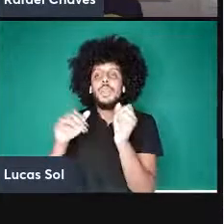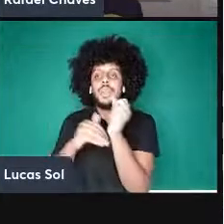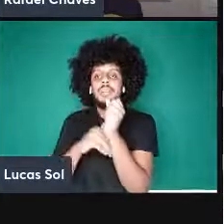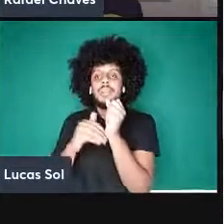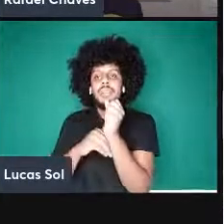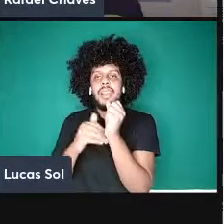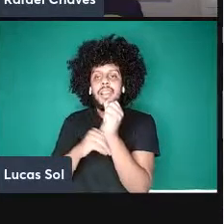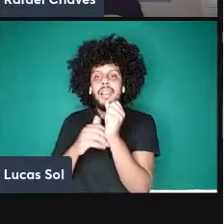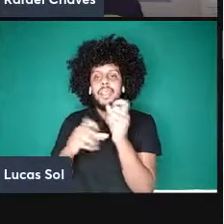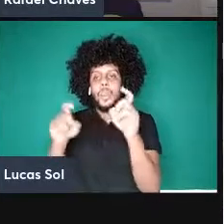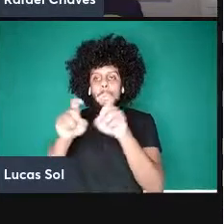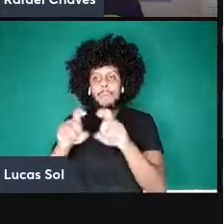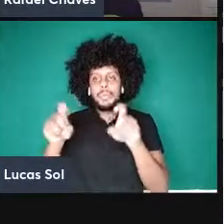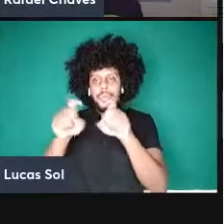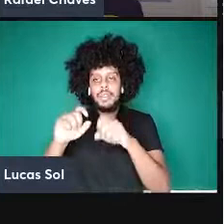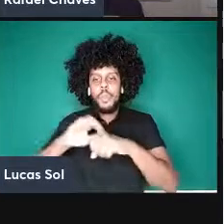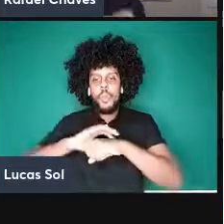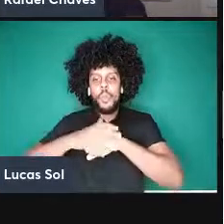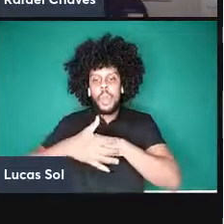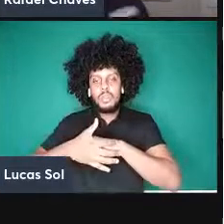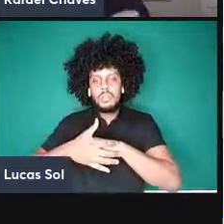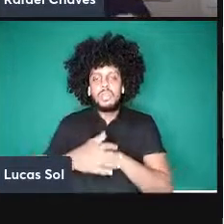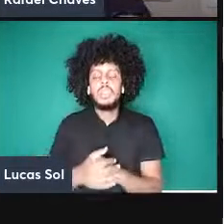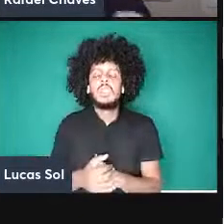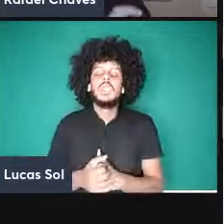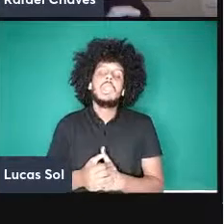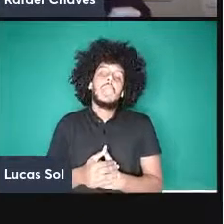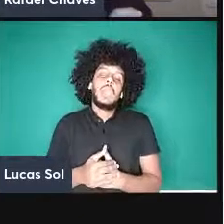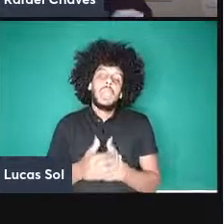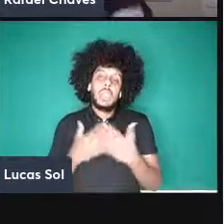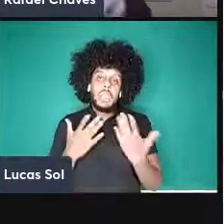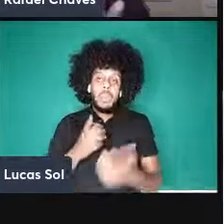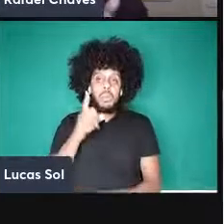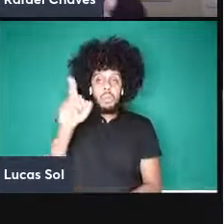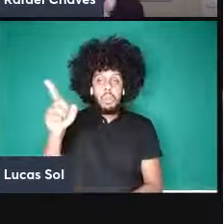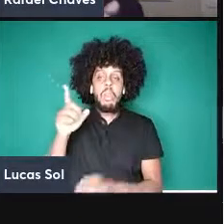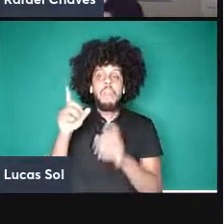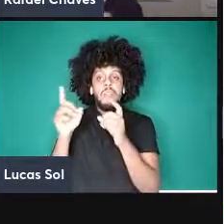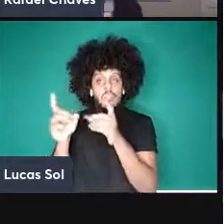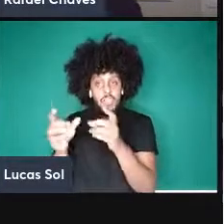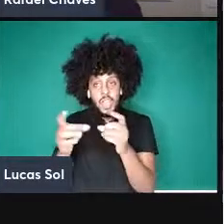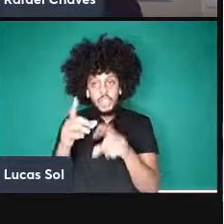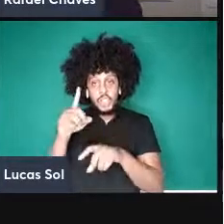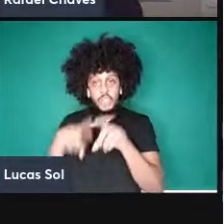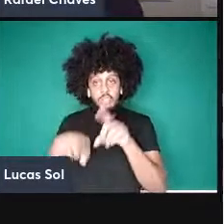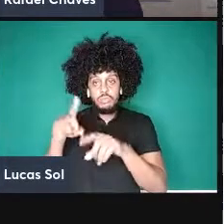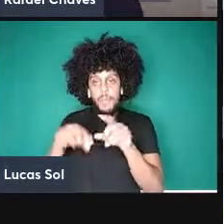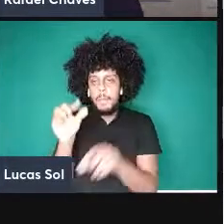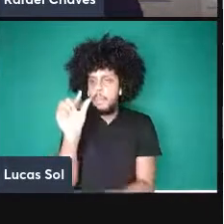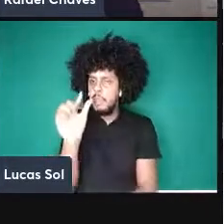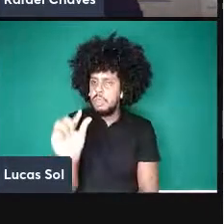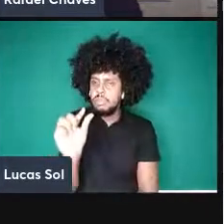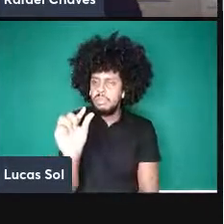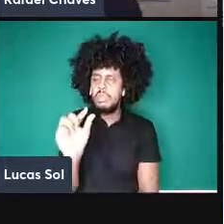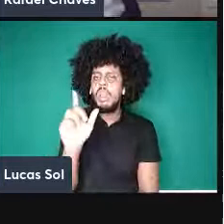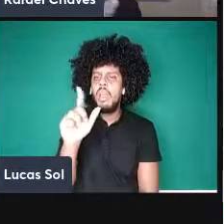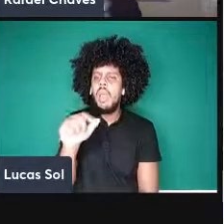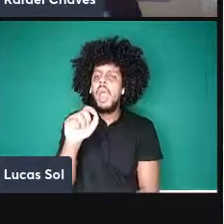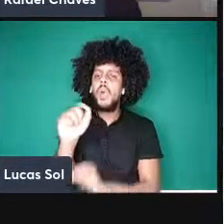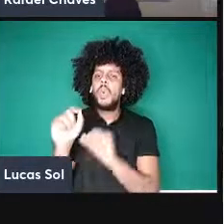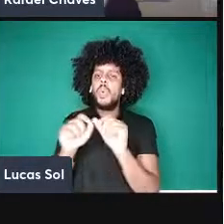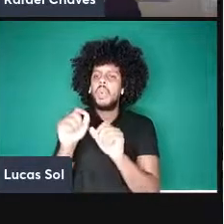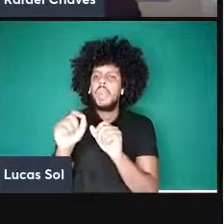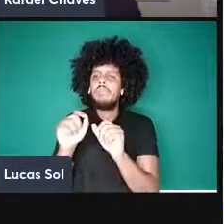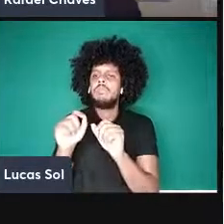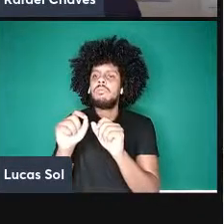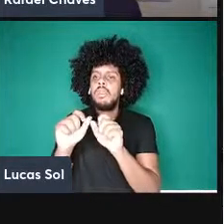mesma ID Quantique eles vendem um dispositivo pequenininho que é um gerador quântico